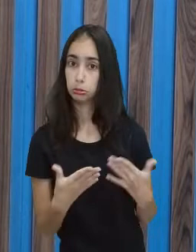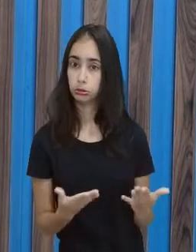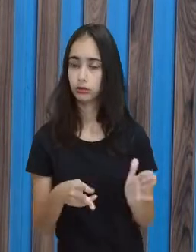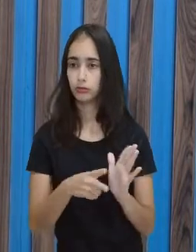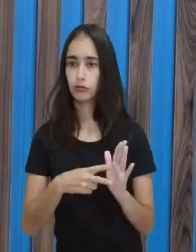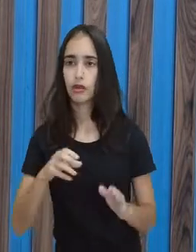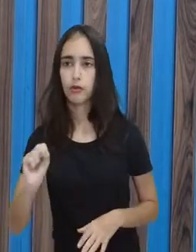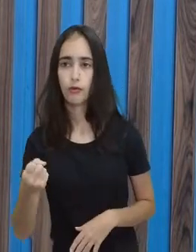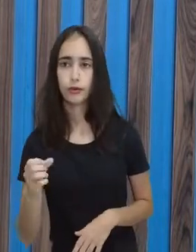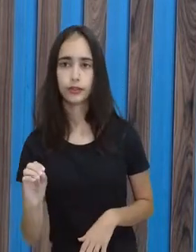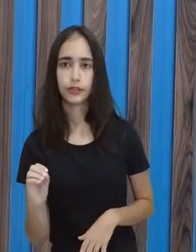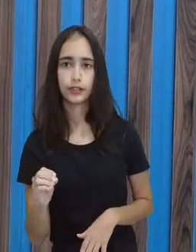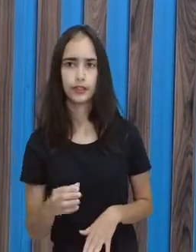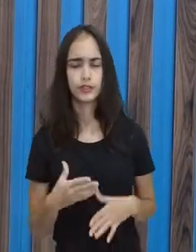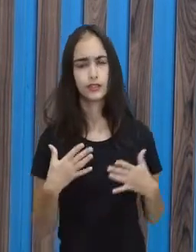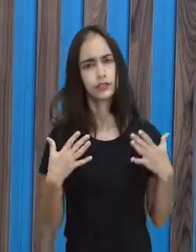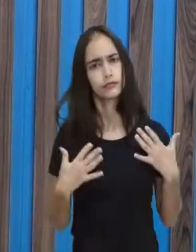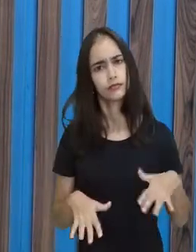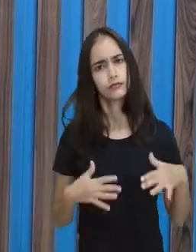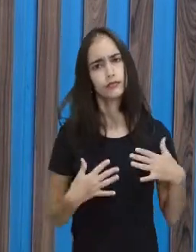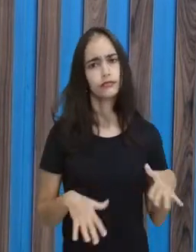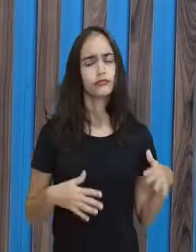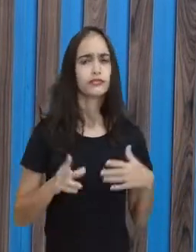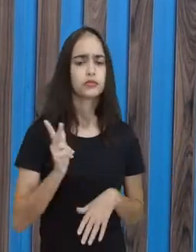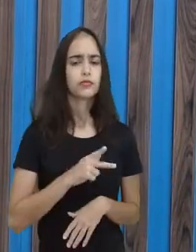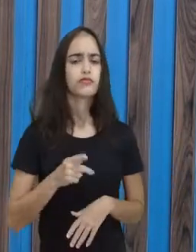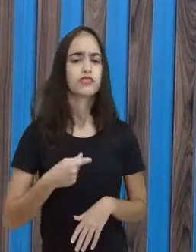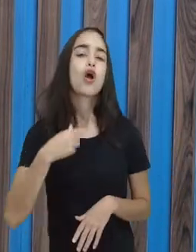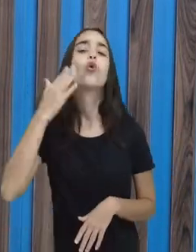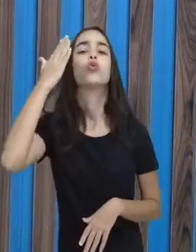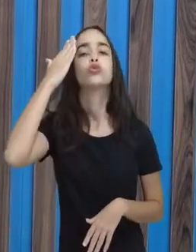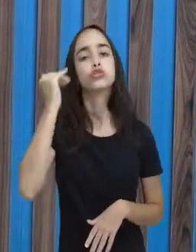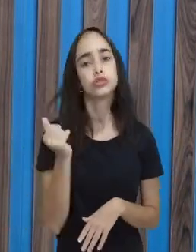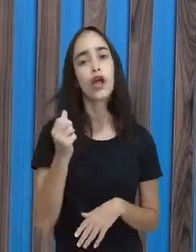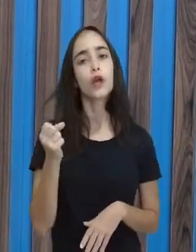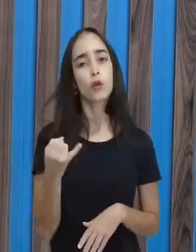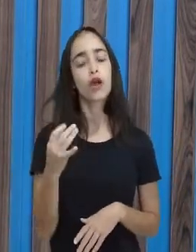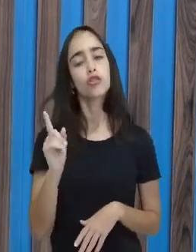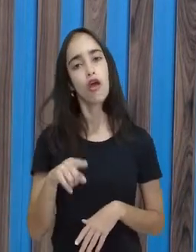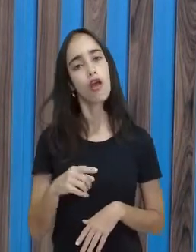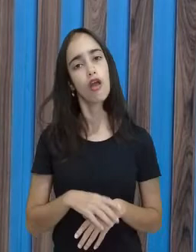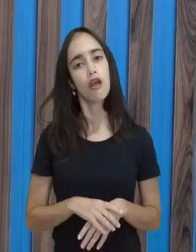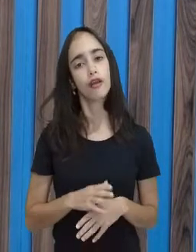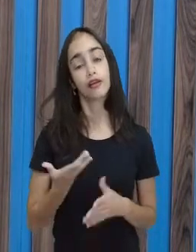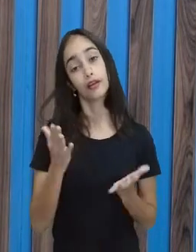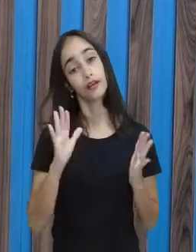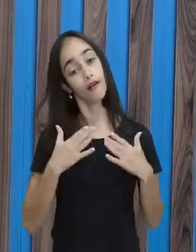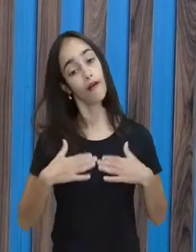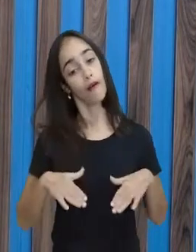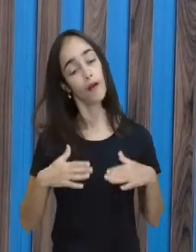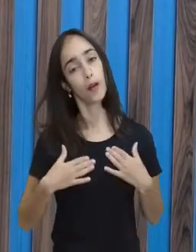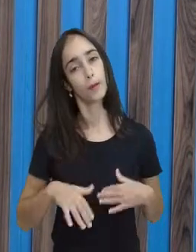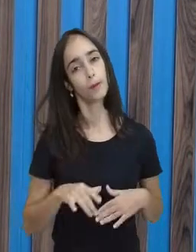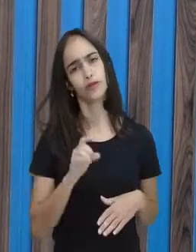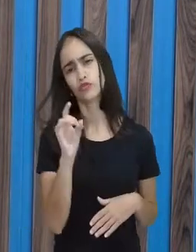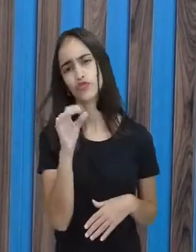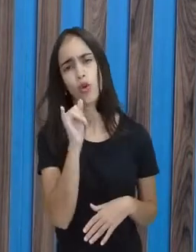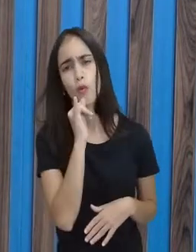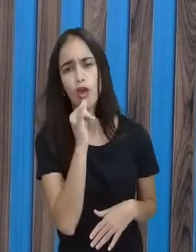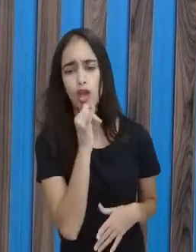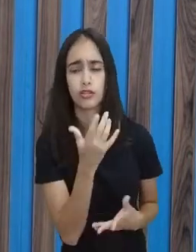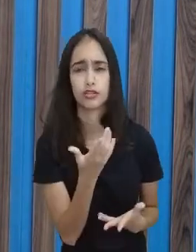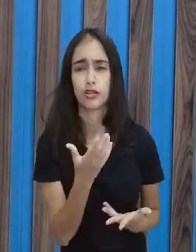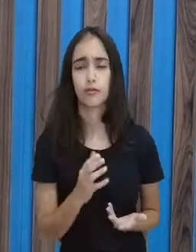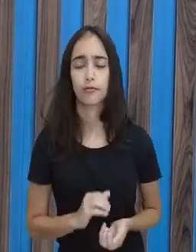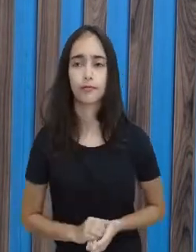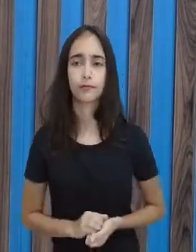Eita, professora, mas isso aí eu sei quanto é. Ah, gente, eu só trouxe um exemplo. Se fosse qualquer número, esse resultado aqui teria